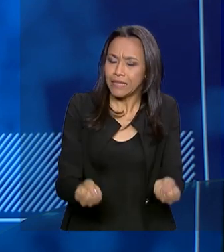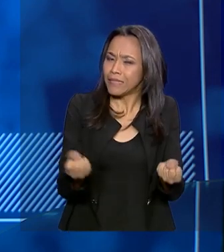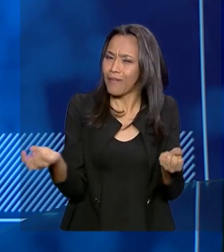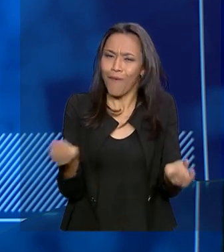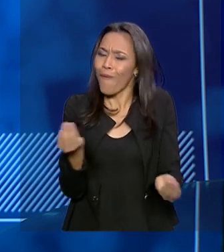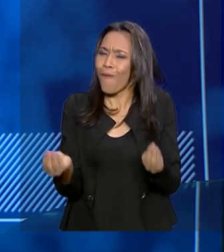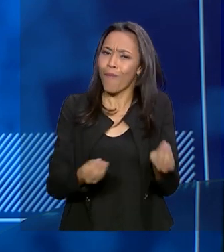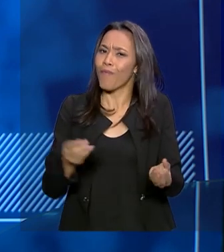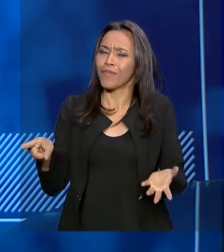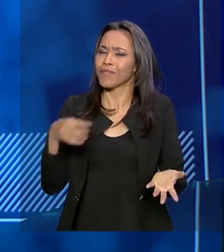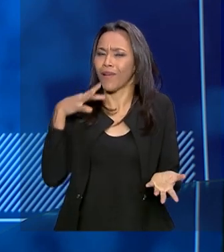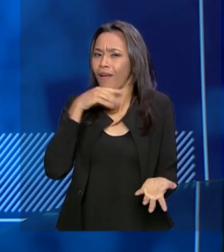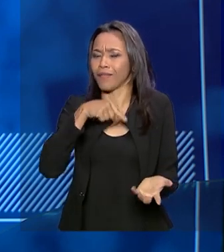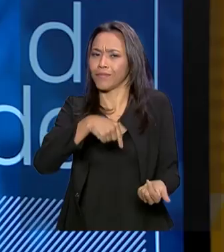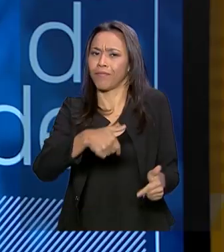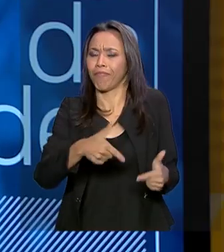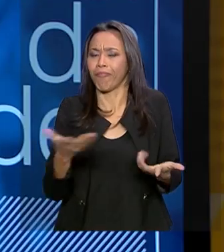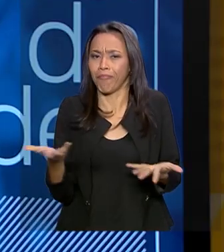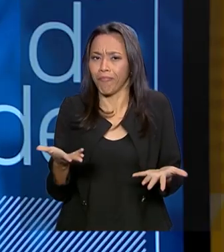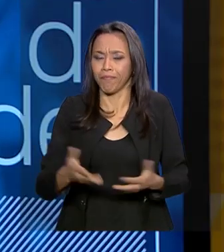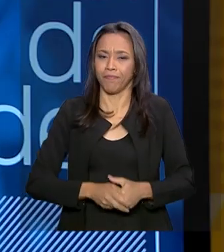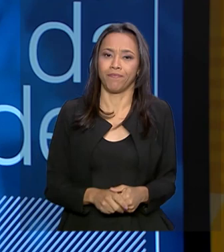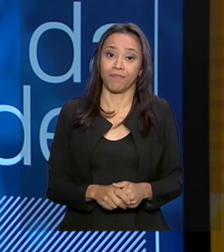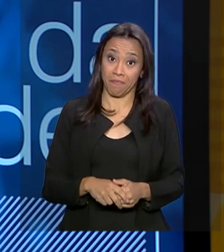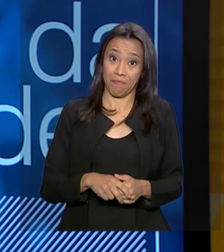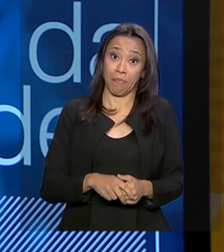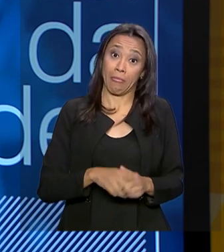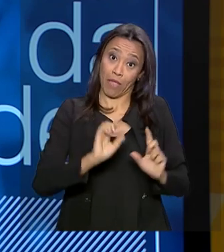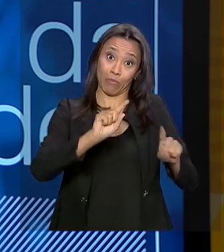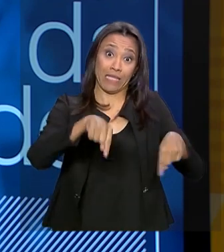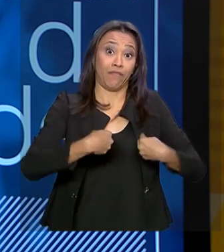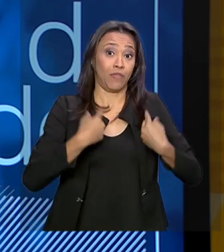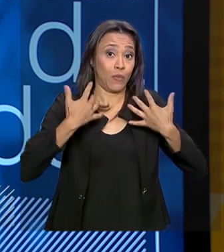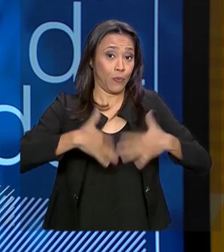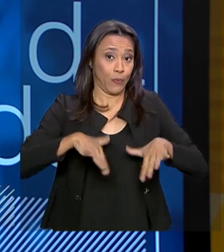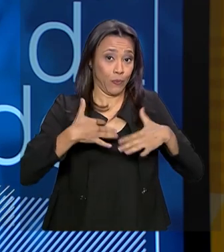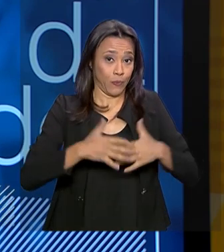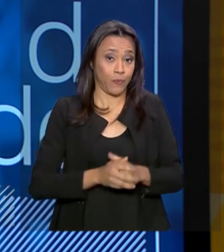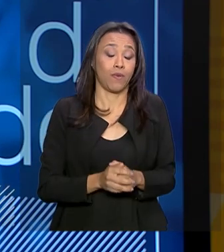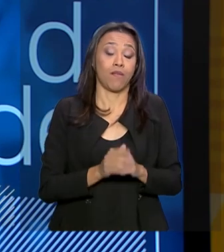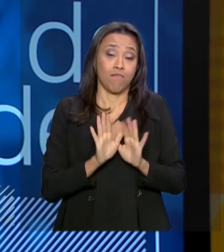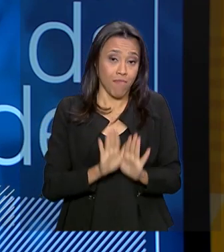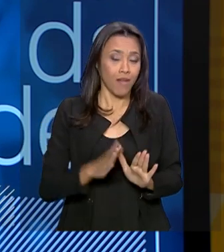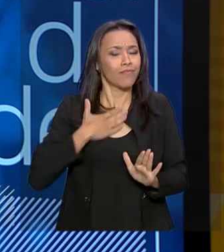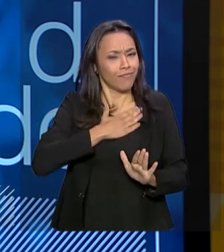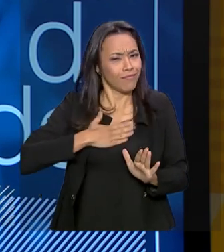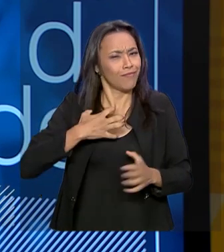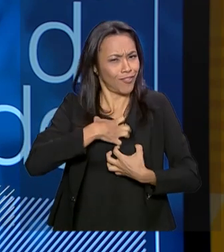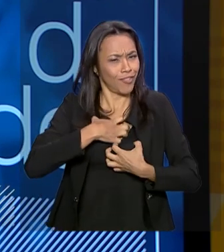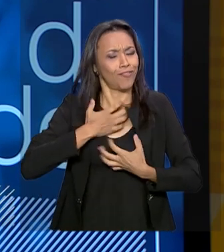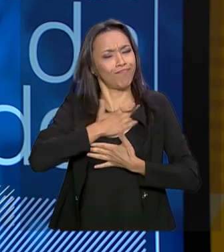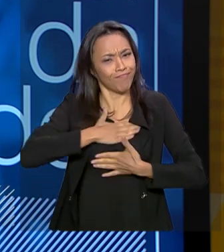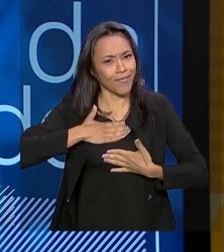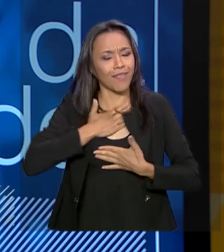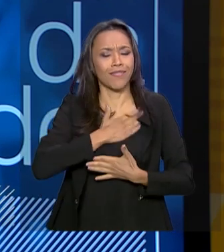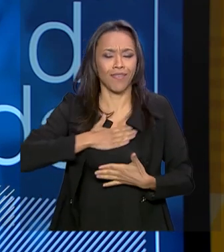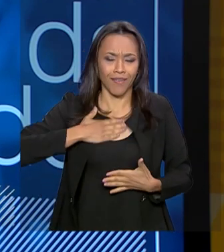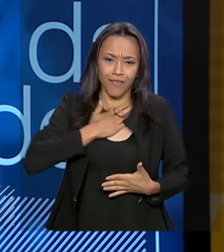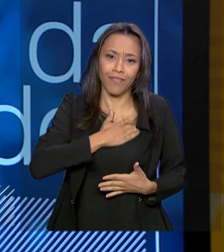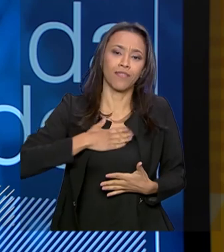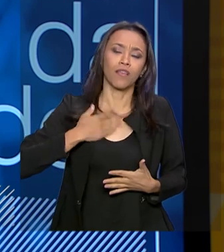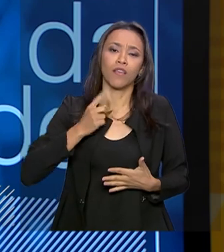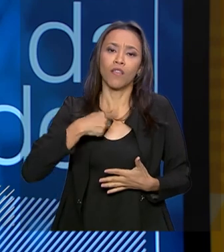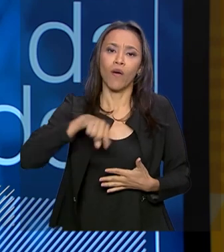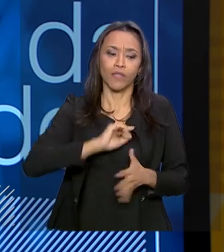colocando em prática esse trabalho? É um desafio muito grande, mas sempre bastante prazeroso. Estamos estimulando